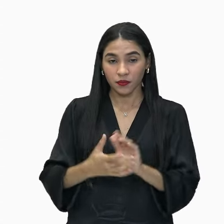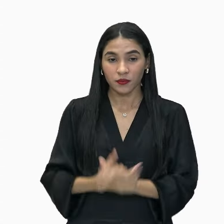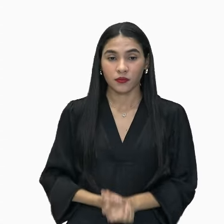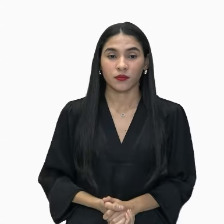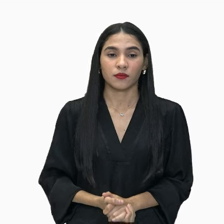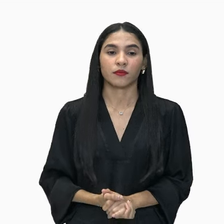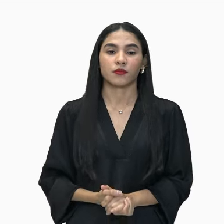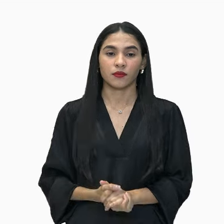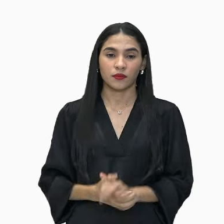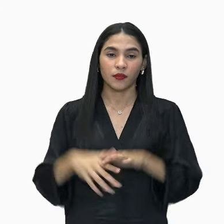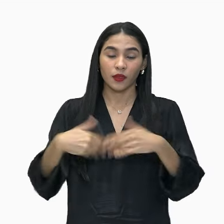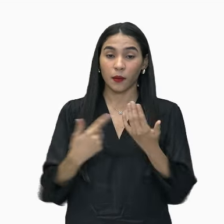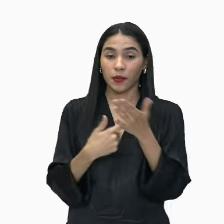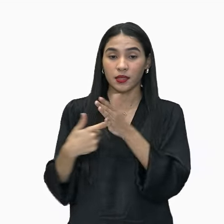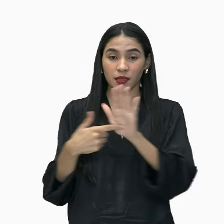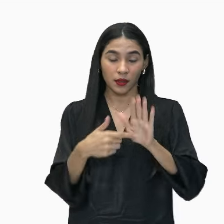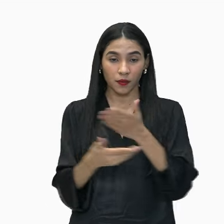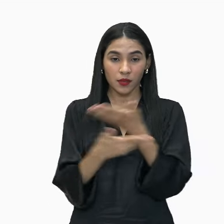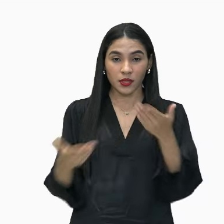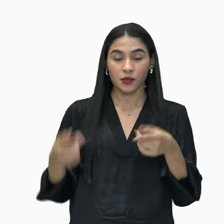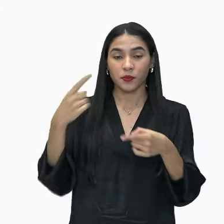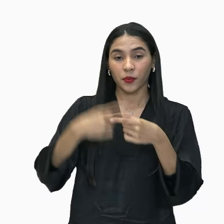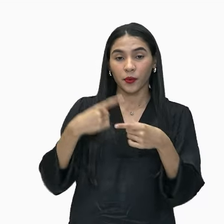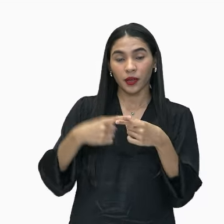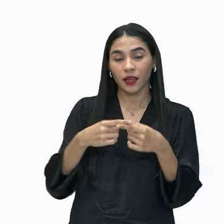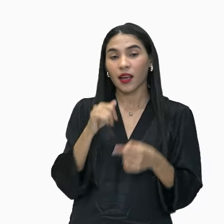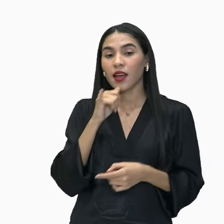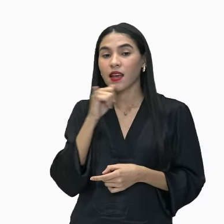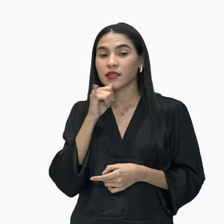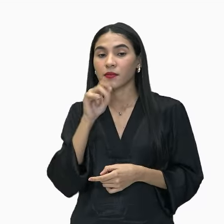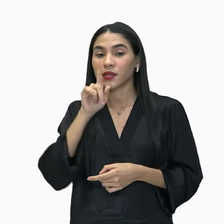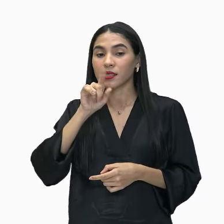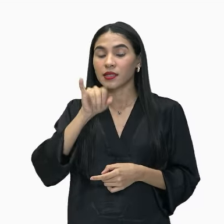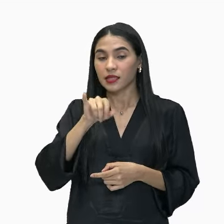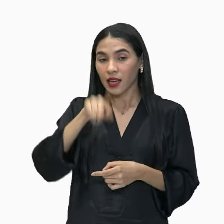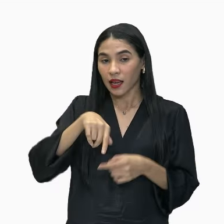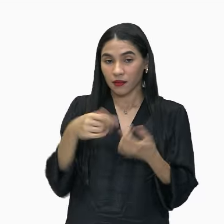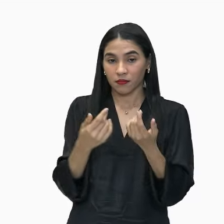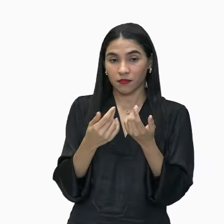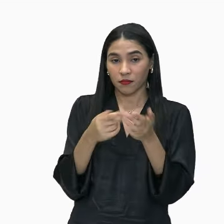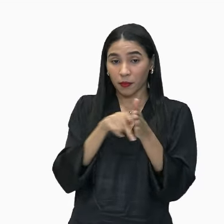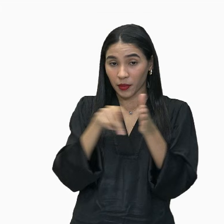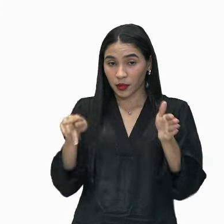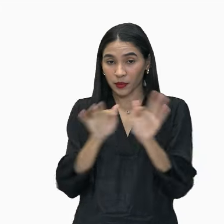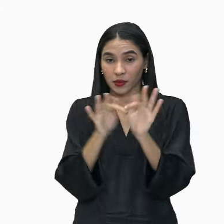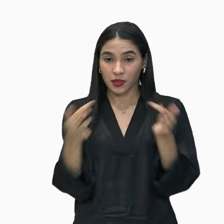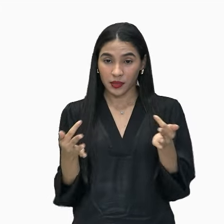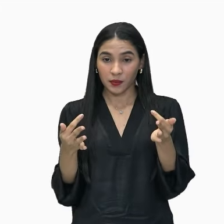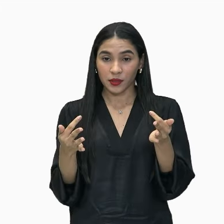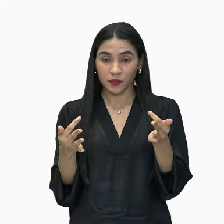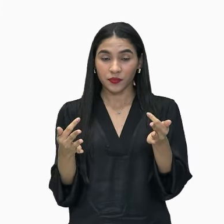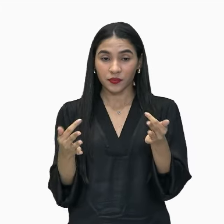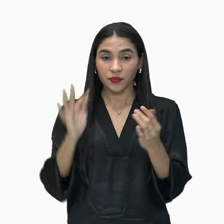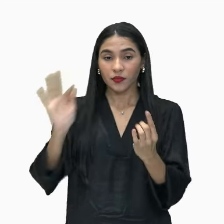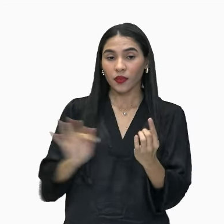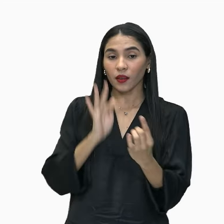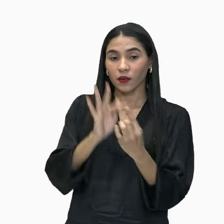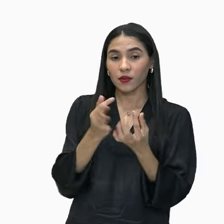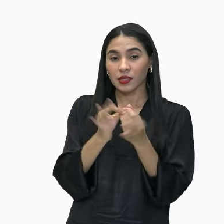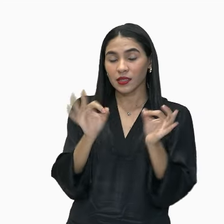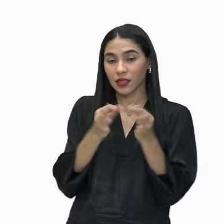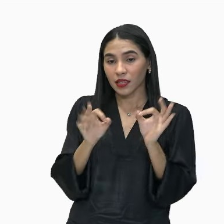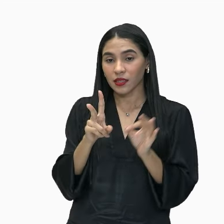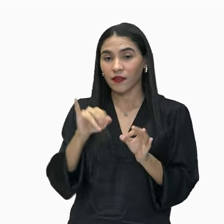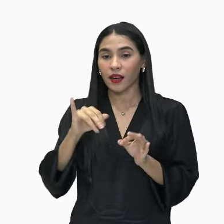e é isso que nós queremos mostrar pra vocês. Por que, professora? Porque quando é período simples, essas funções sintáticas vão